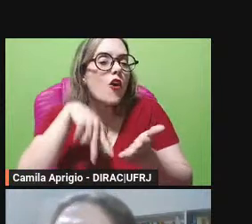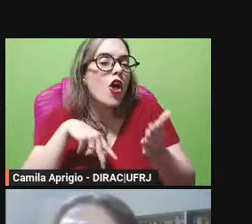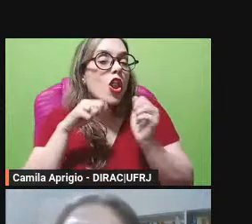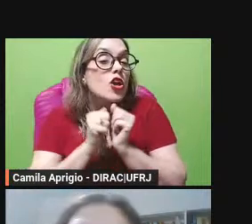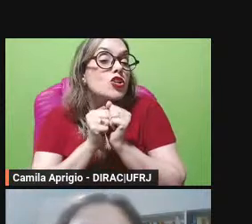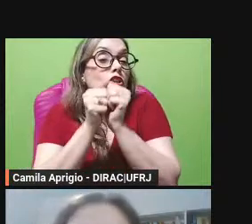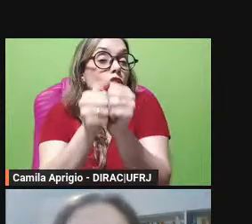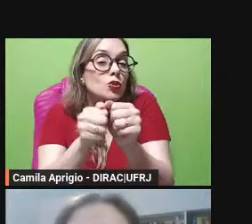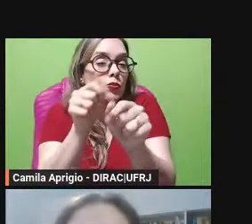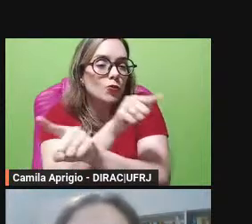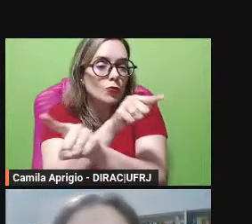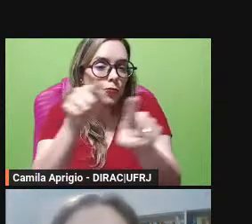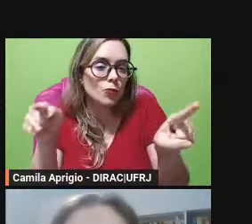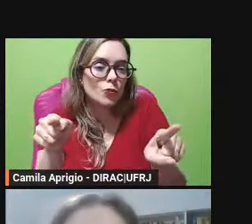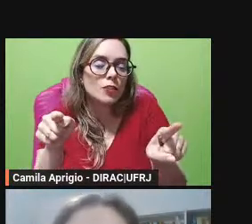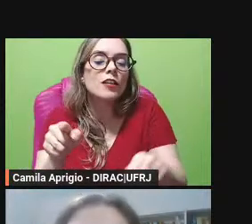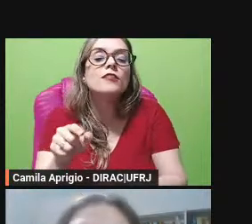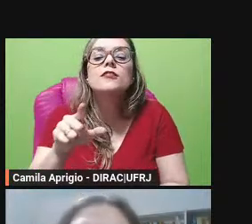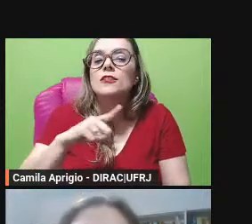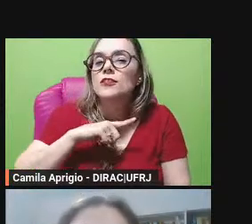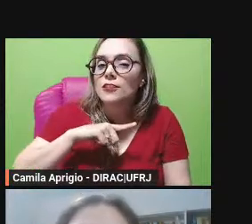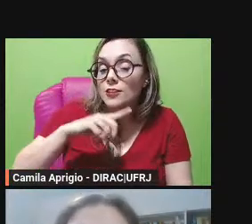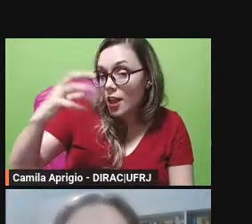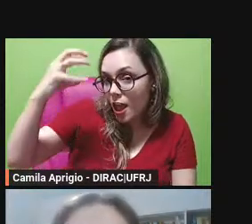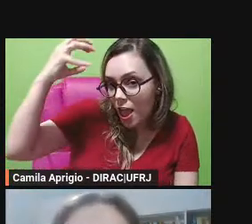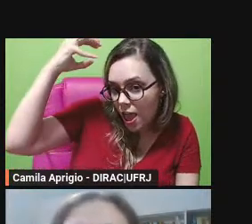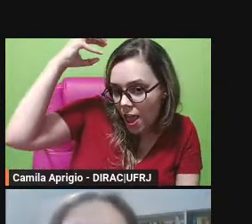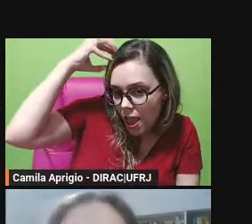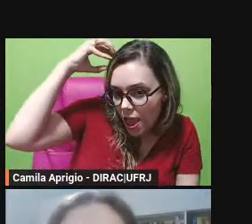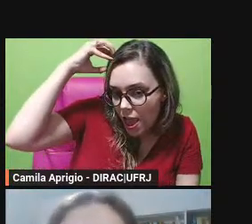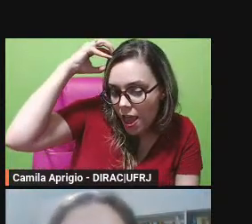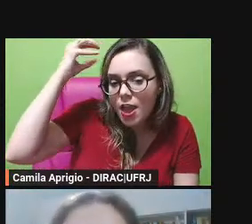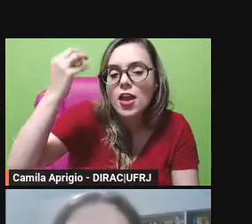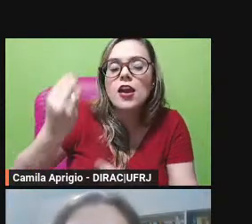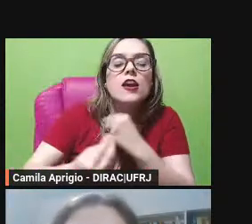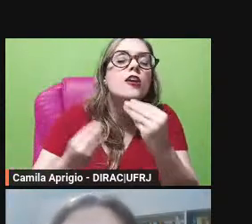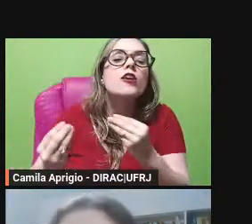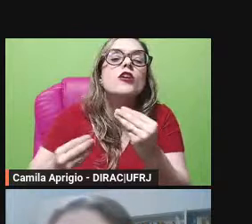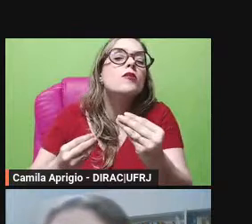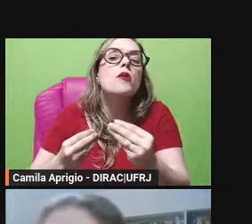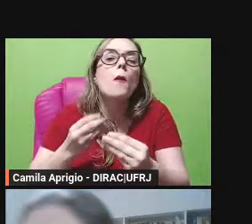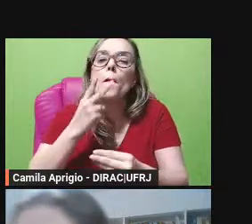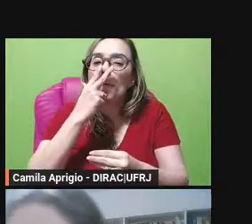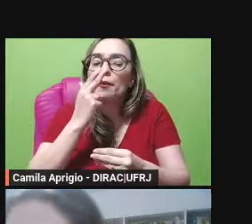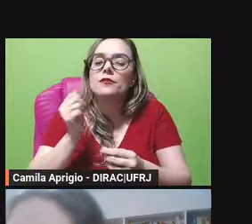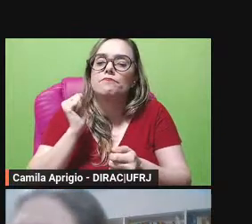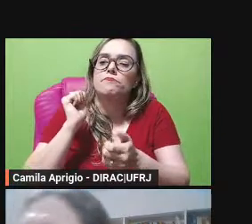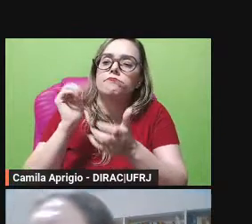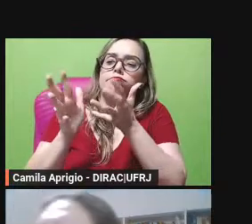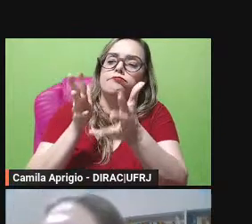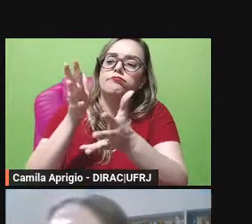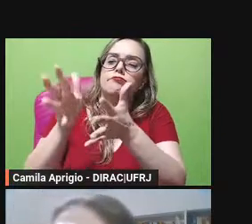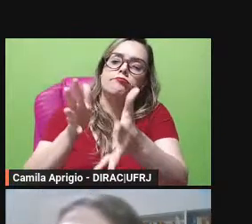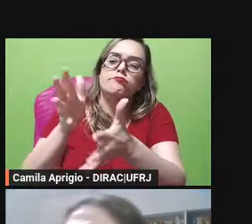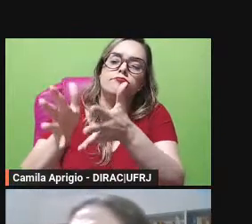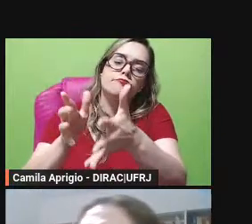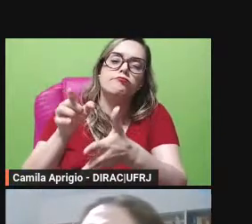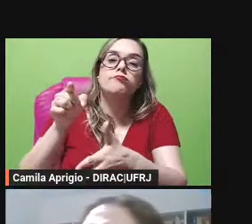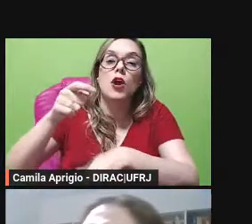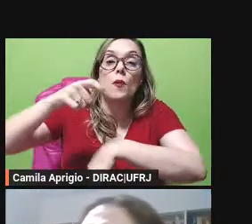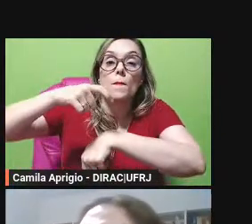fala que esse rei Leutíquides pronunciou na Assembleia dos Atenienses vou